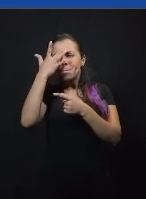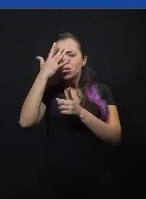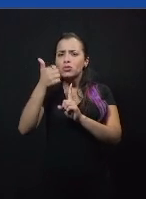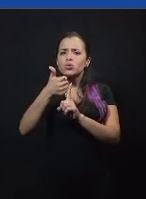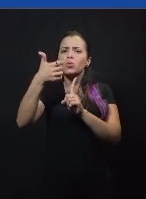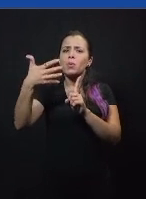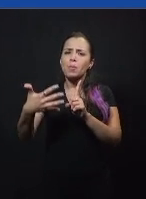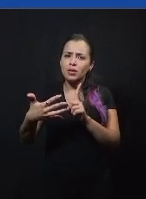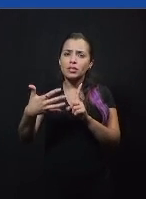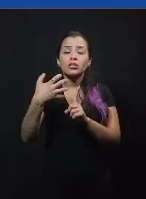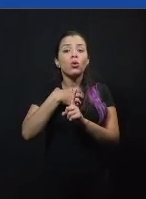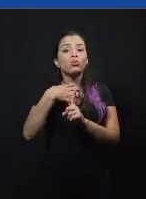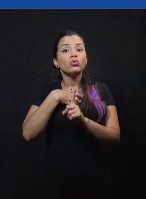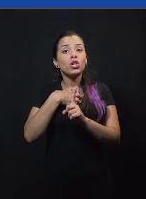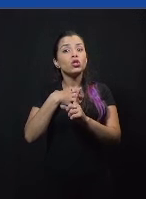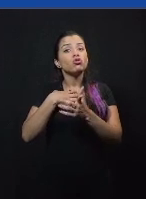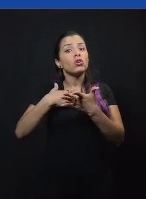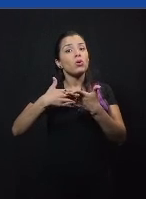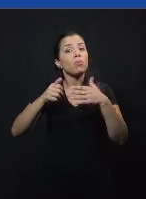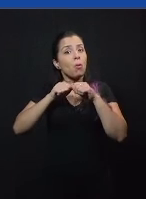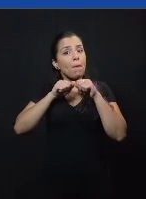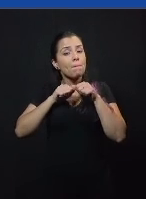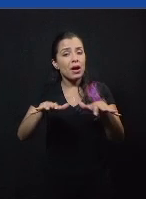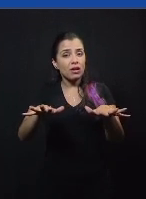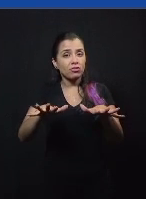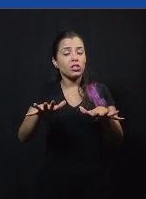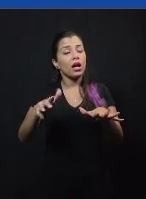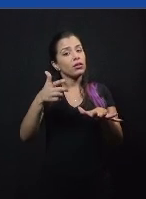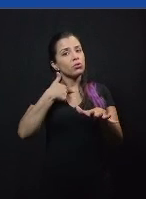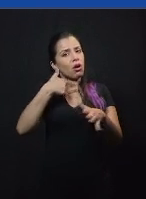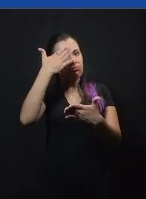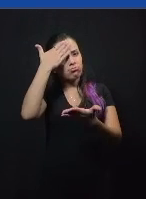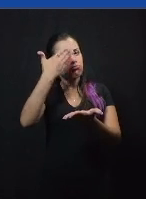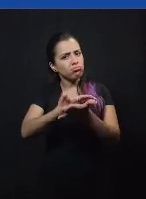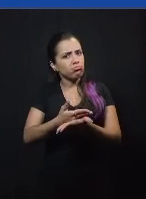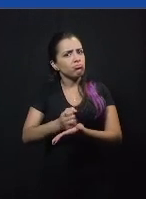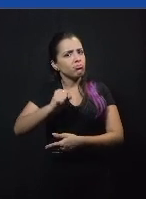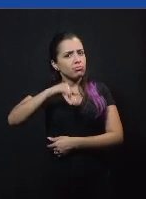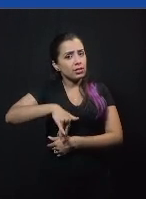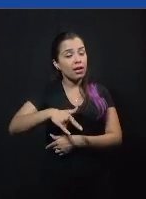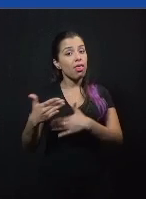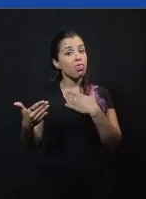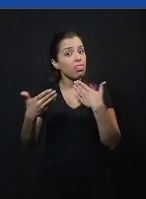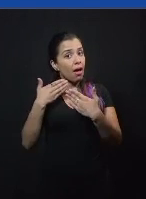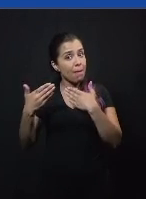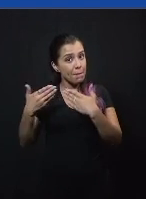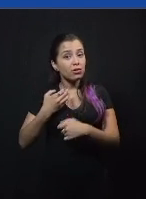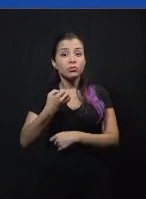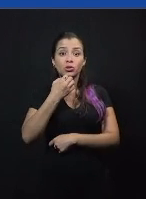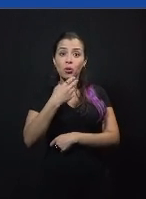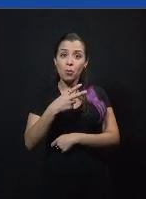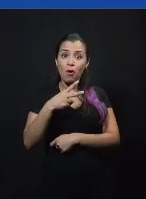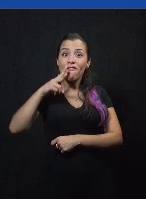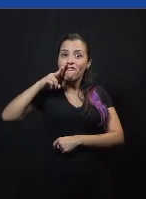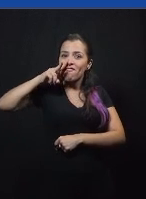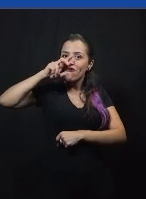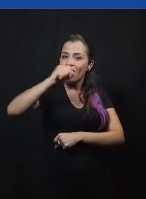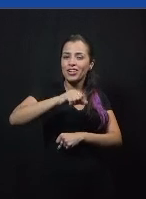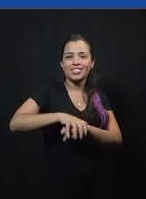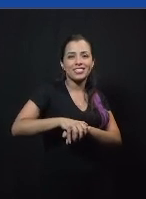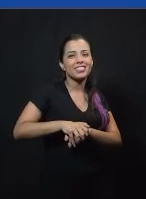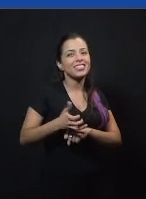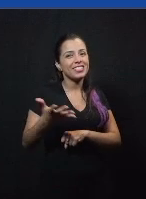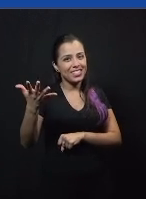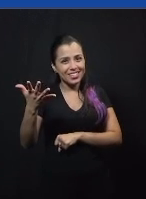então é esse exercício né eu acredito sim que o debate fortalece a democracia muito nesse